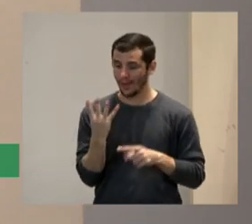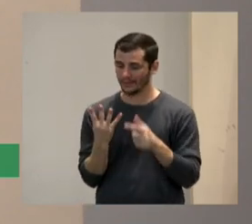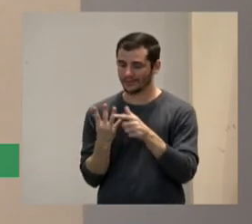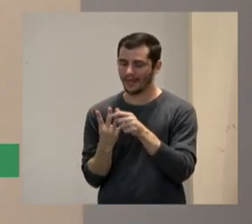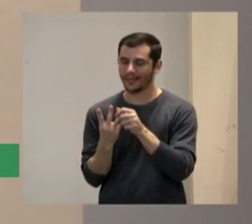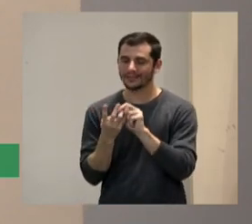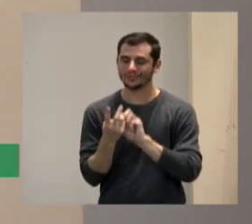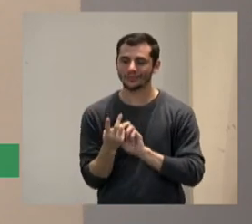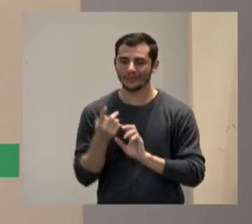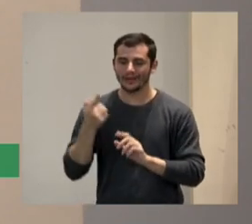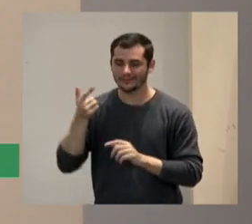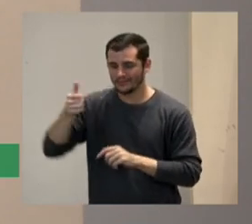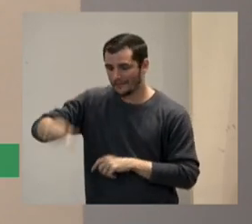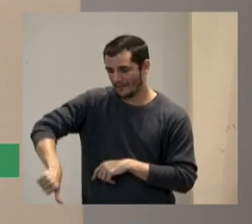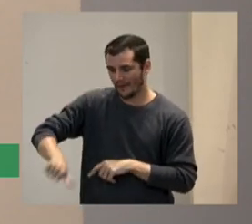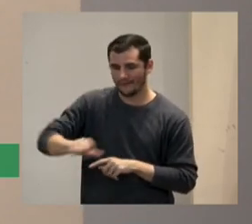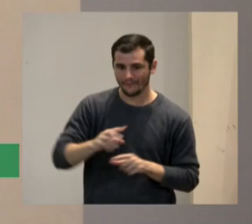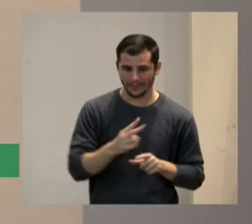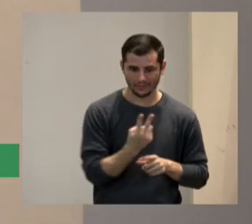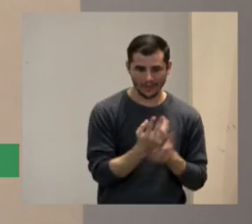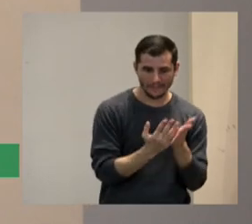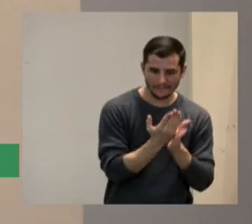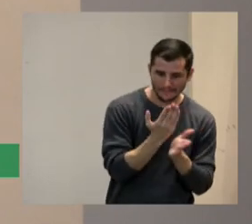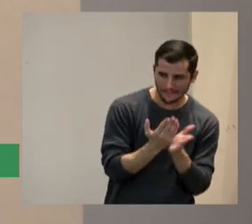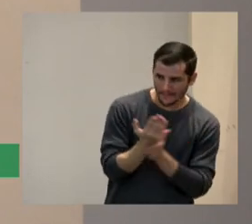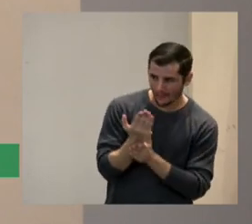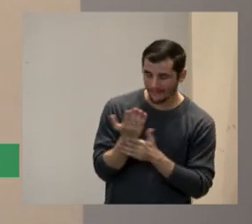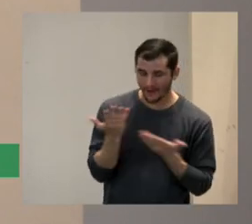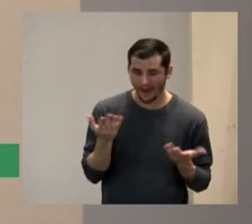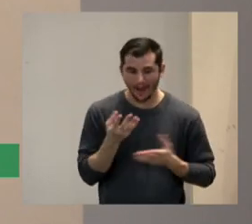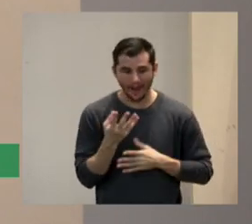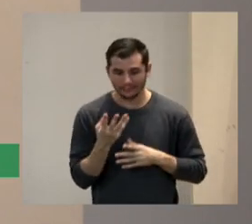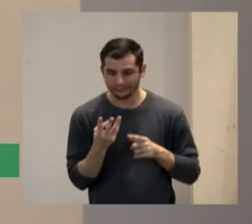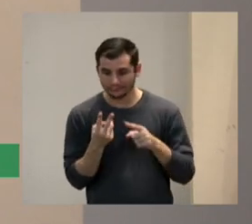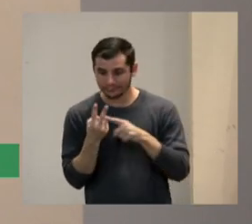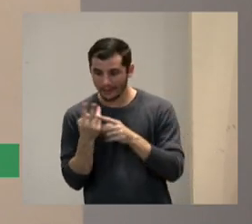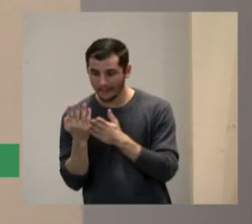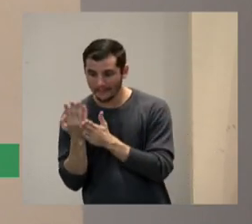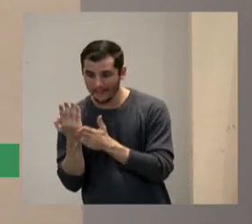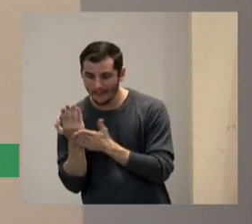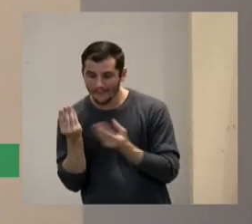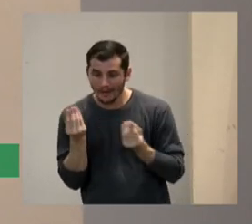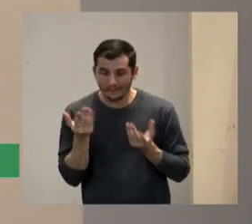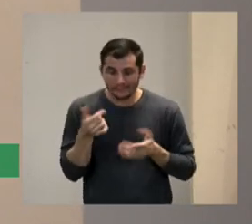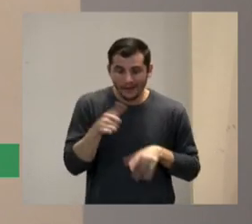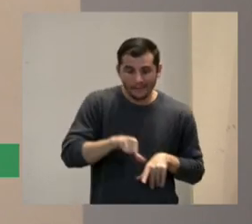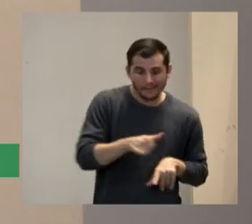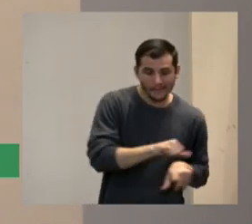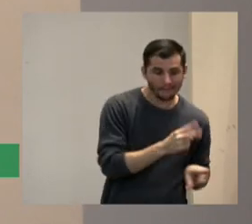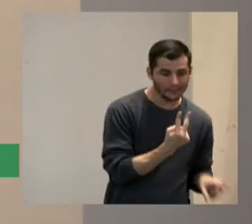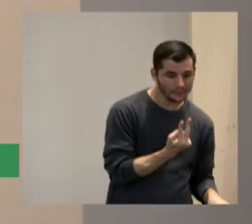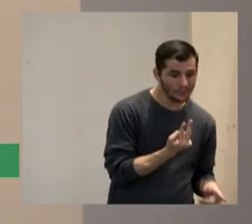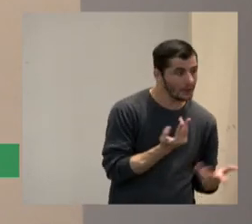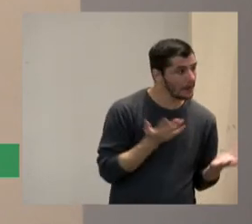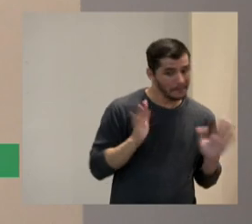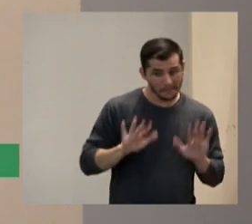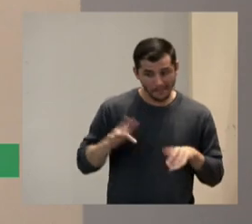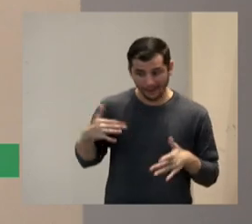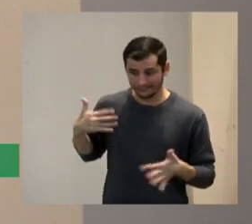não mais duas duas das quatro que não tinha aprovado e eu estou aqui